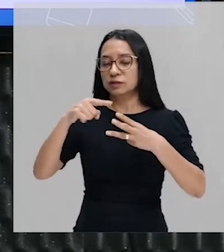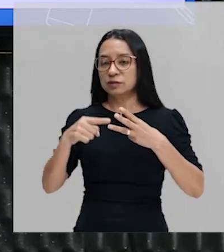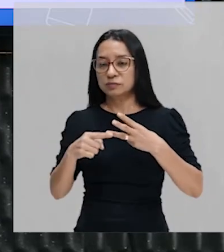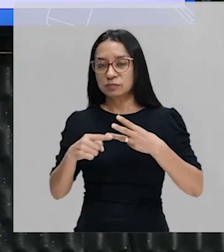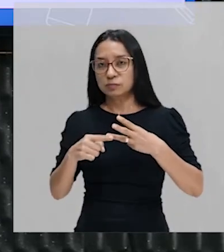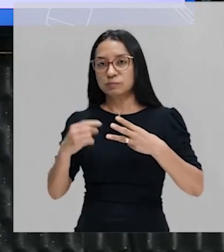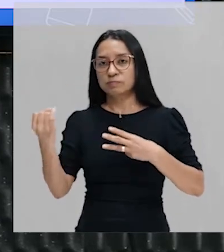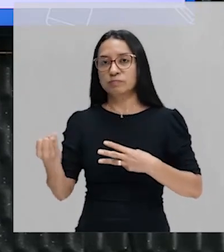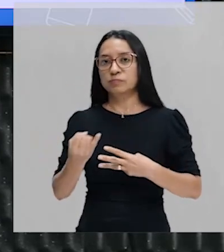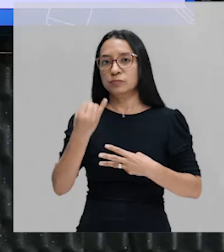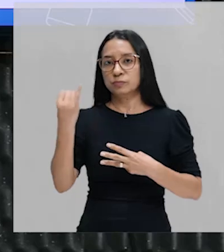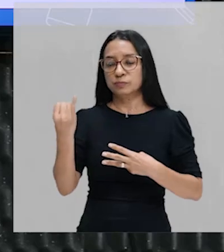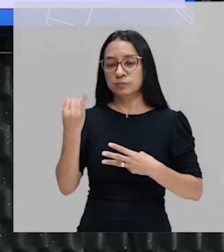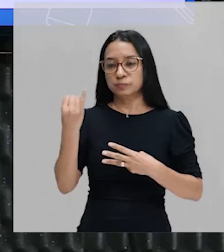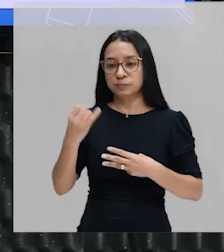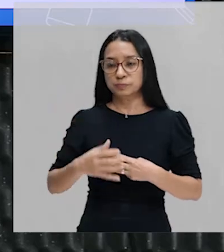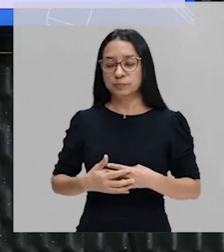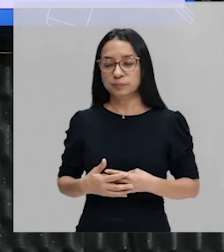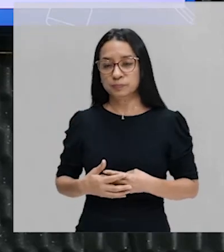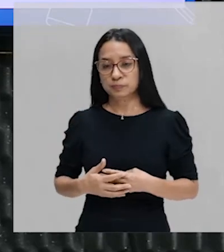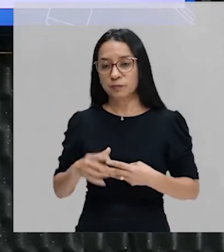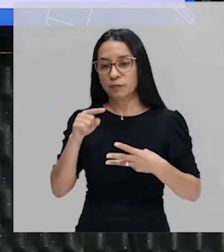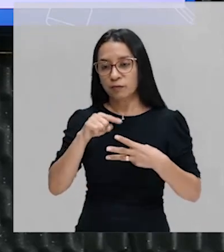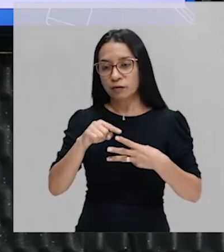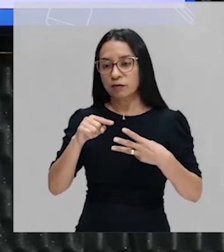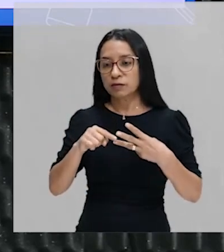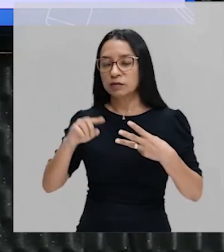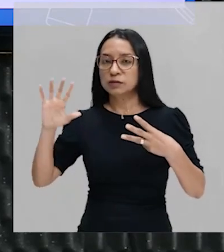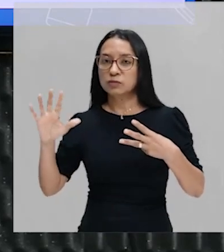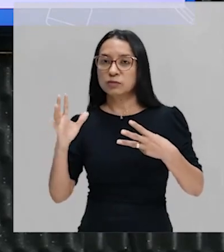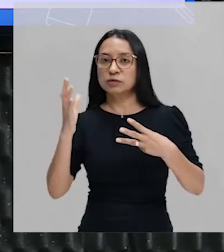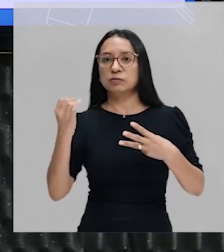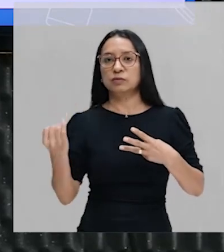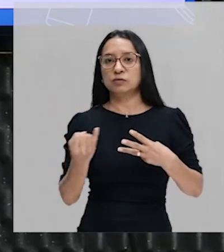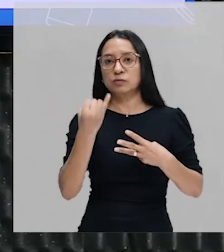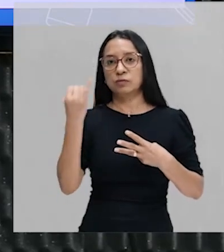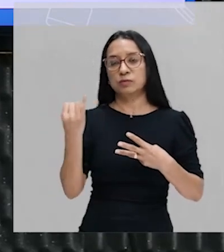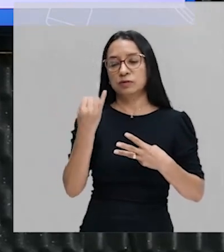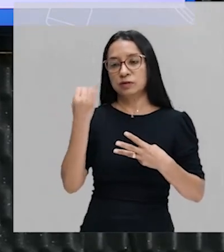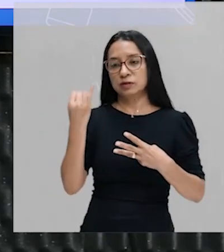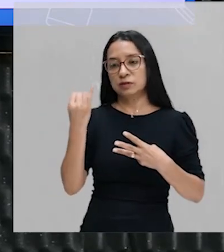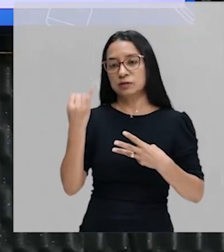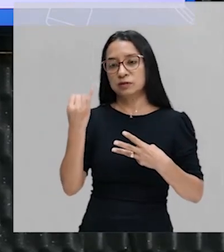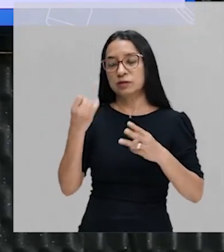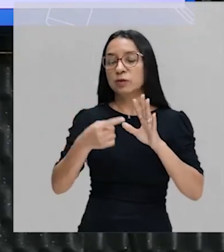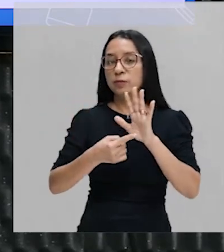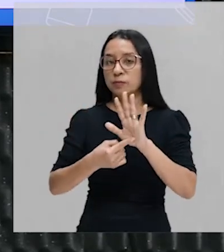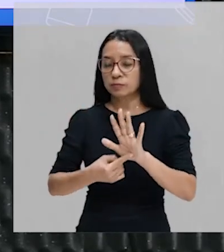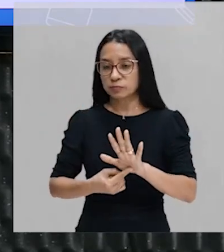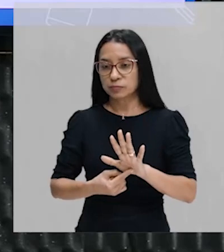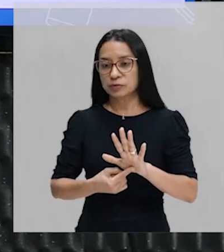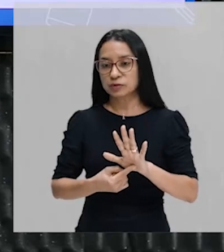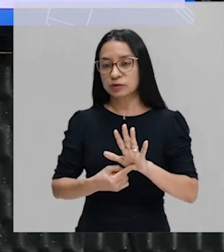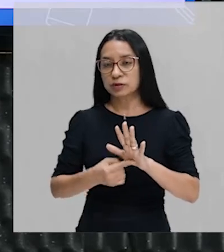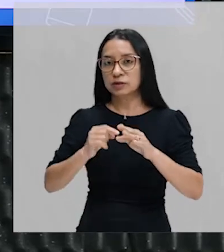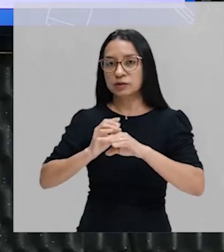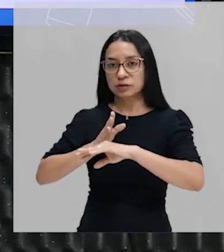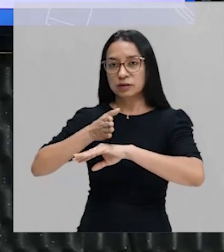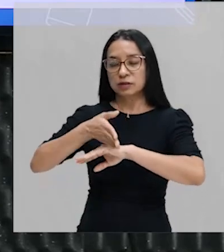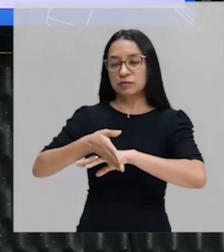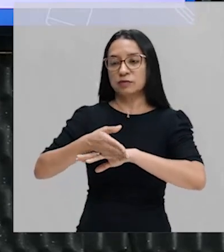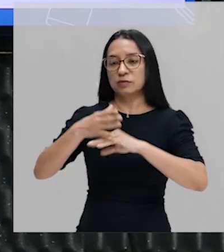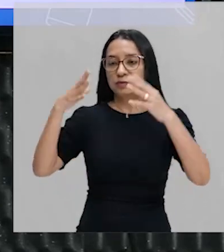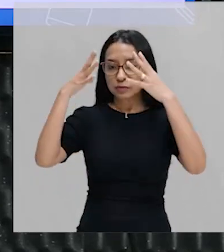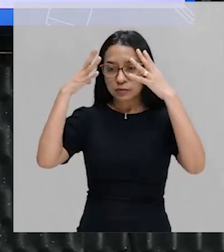fundamentais. Nós temos três fatores fundamentais que vão nos mostrar as invasões